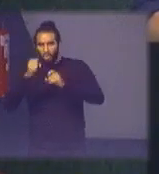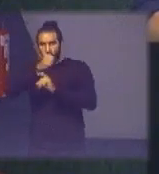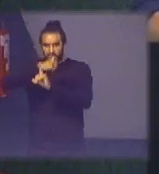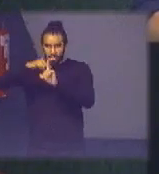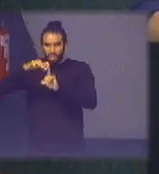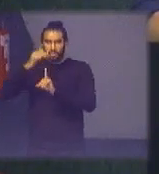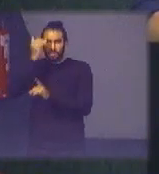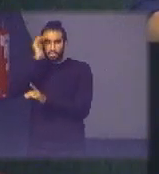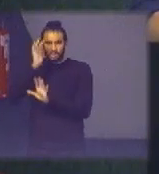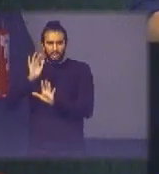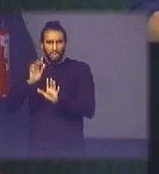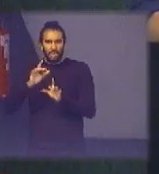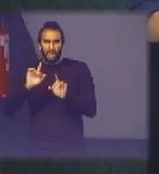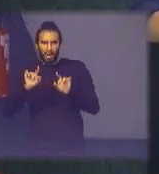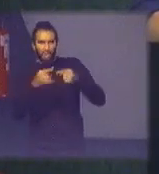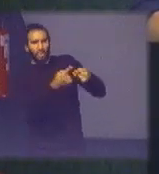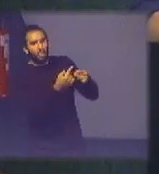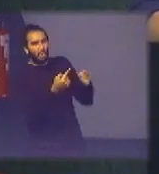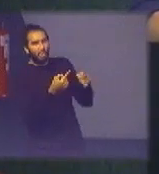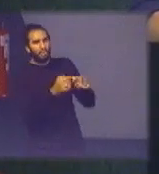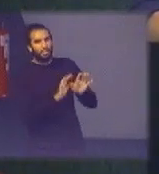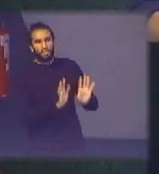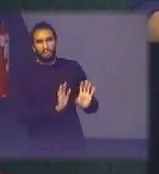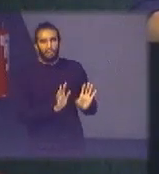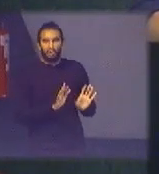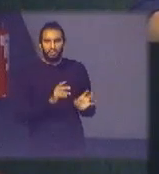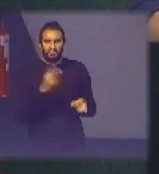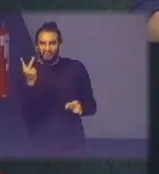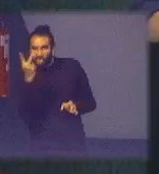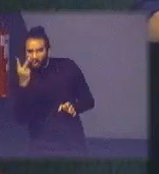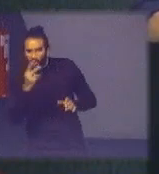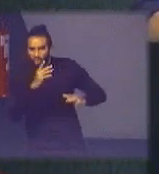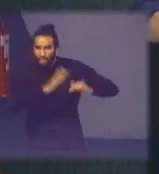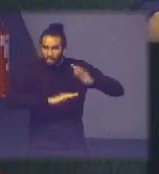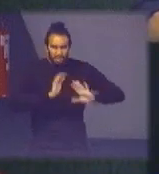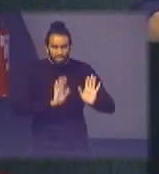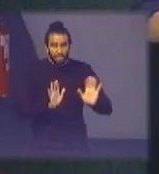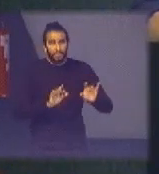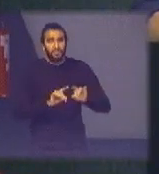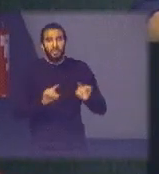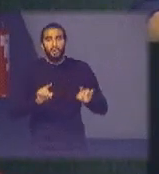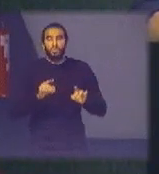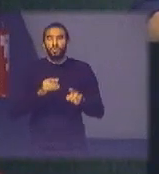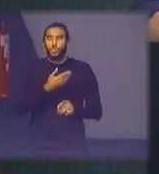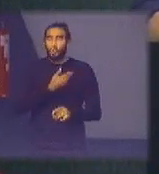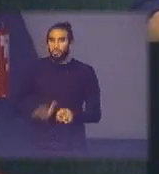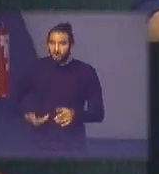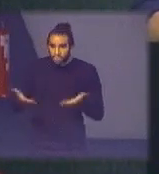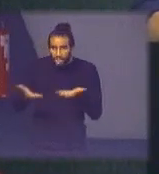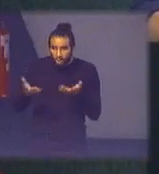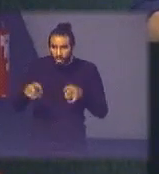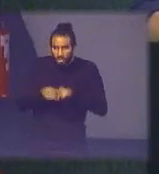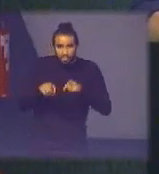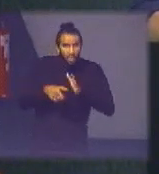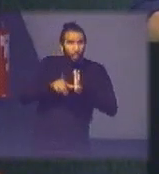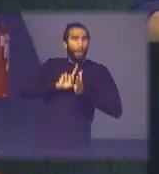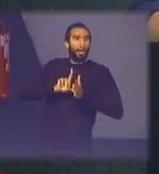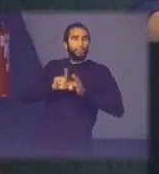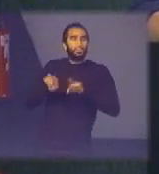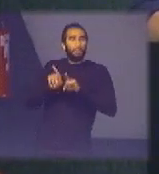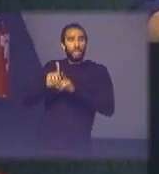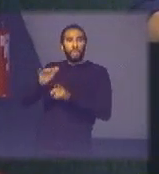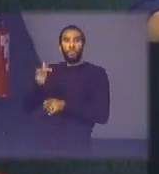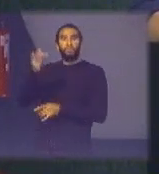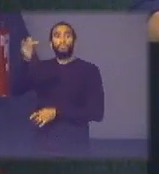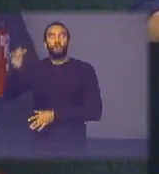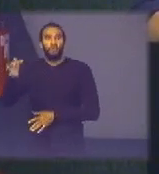contra nem em termos de valor nem em termos de prática e com certeza esse governo de agora e nem o anterior e nem o próximo vai ser